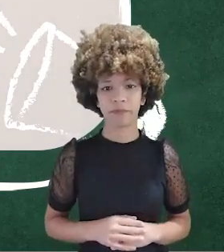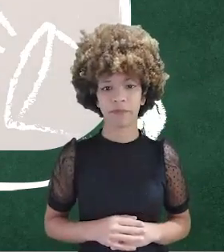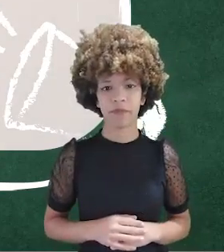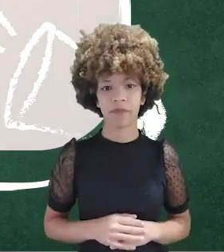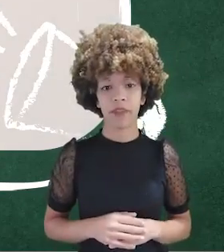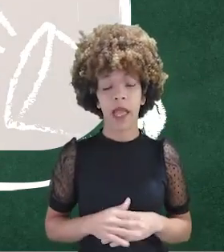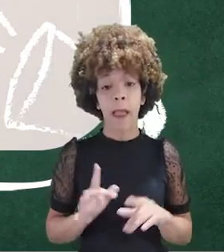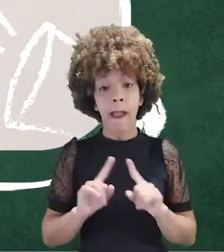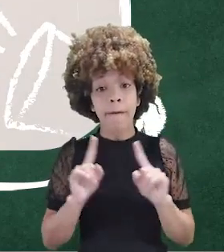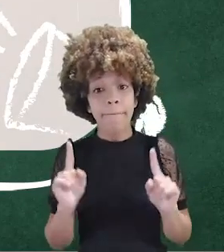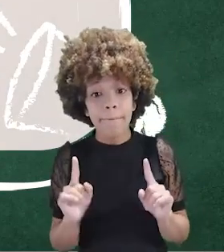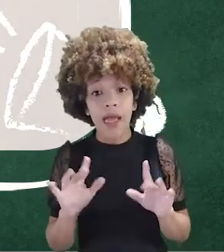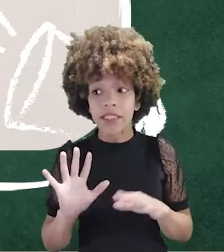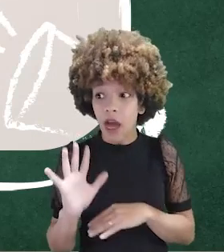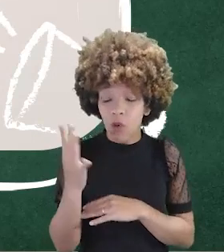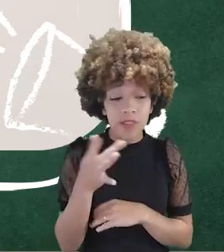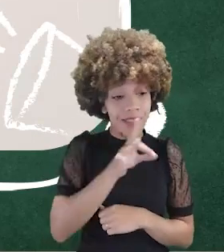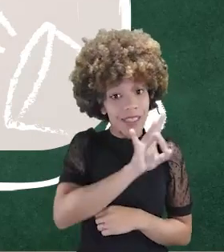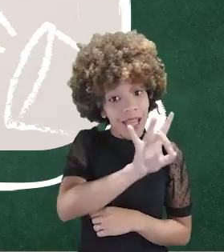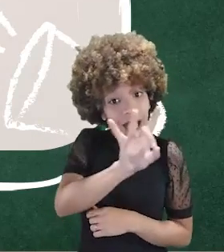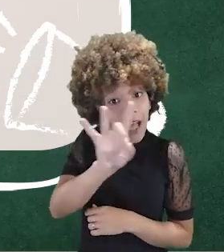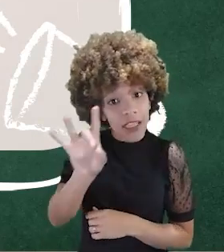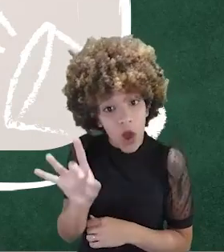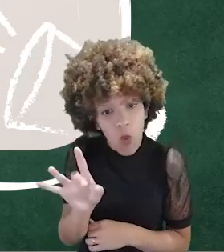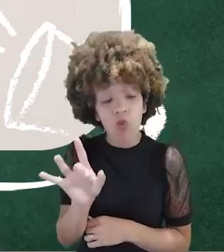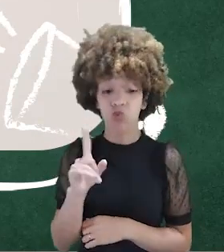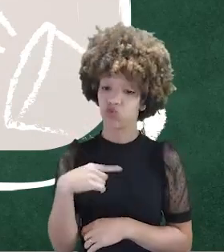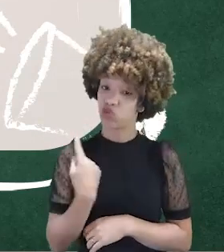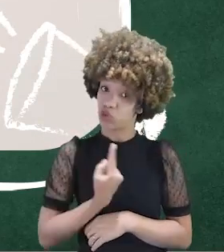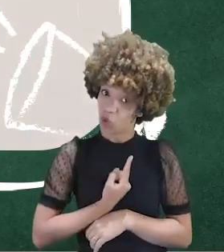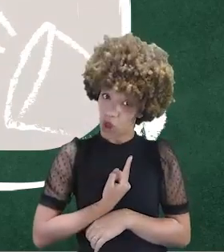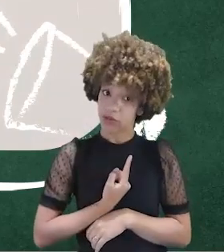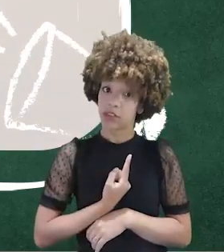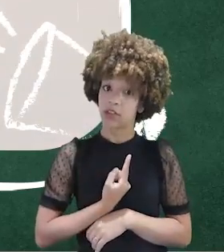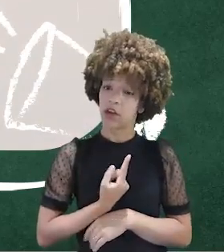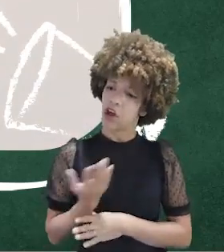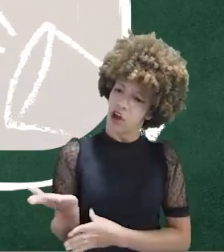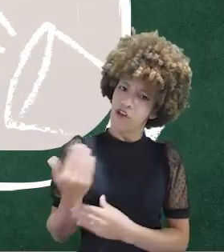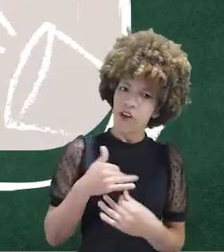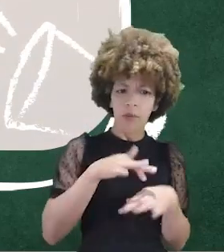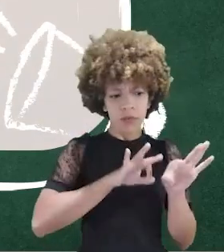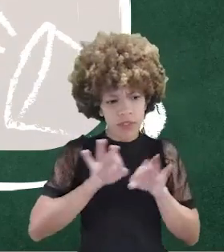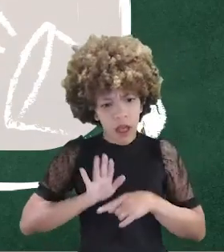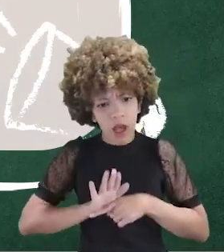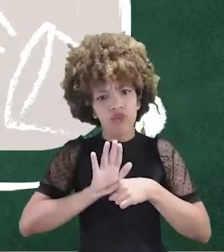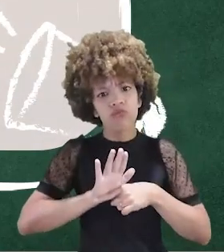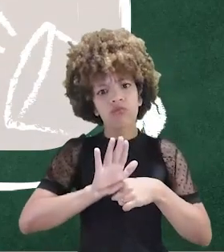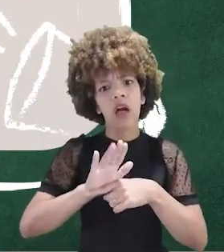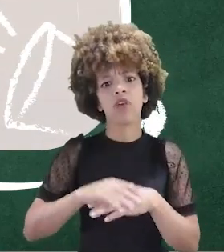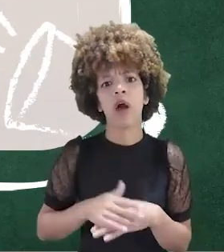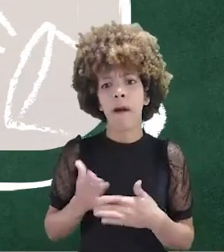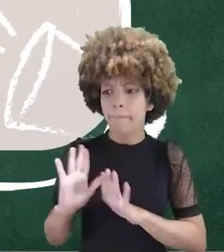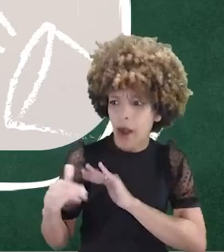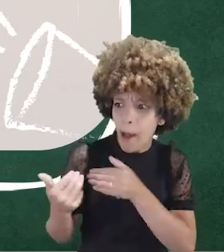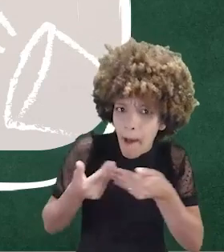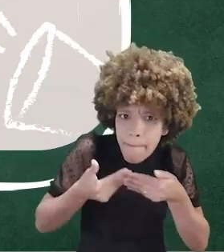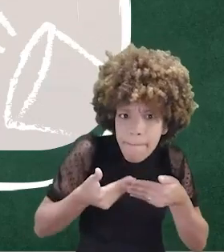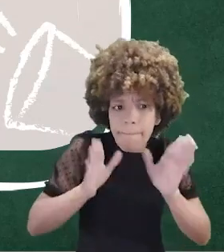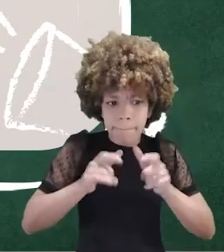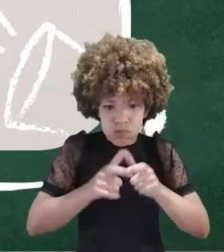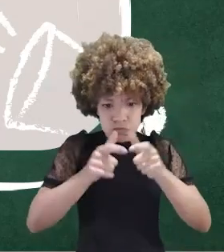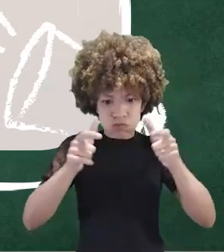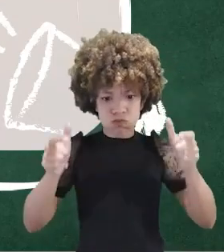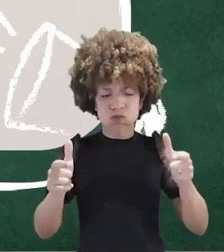Enquanto isso não acontece, cada um de nós, formiguinhas, vamos fazendo a nossa parte para ampliar essa